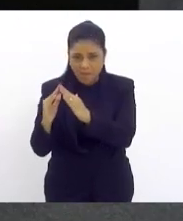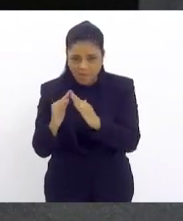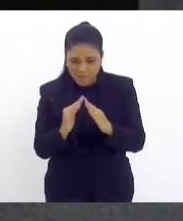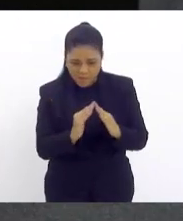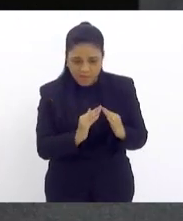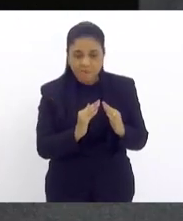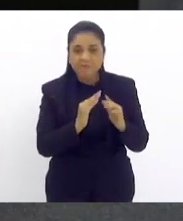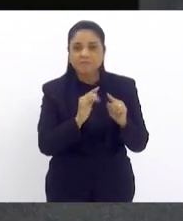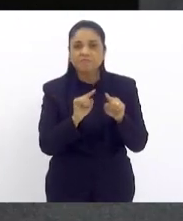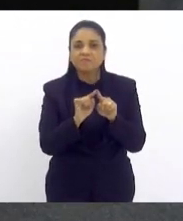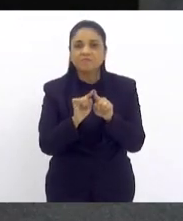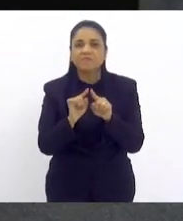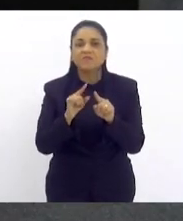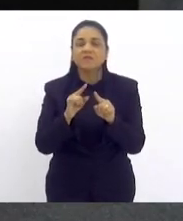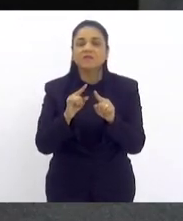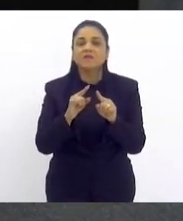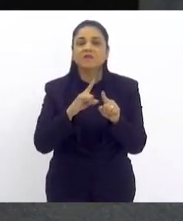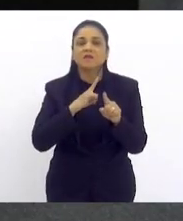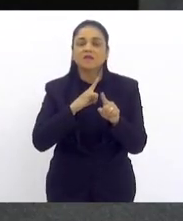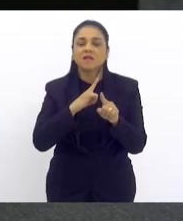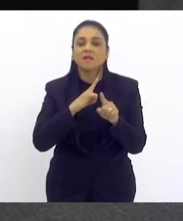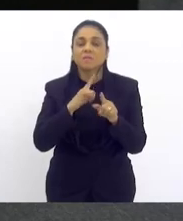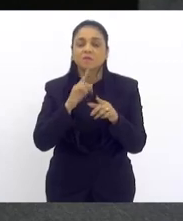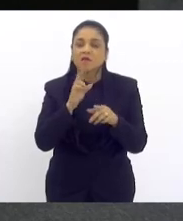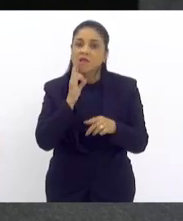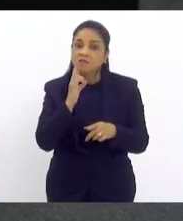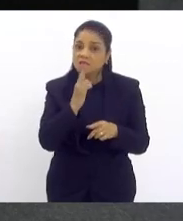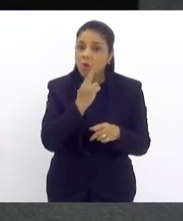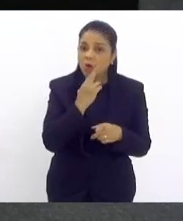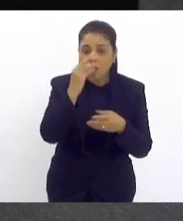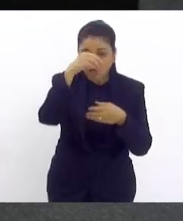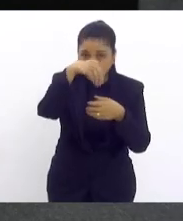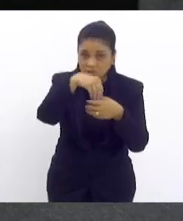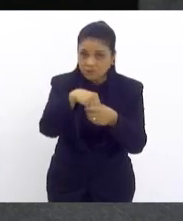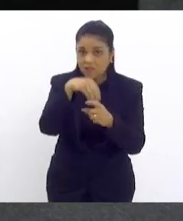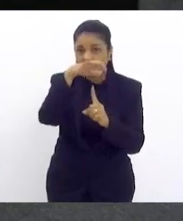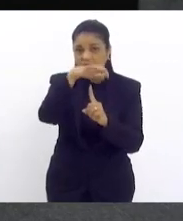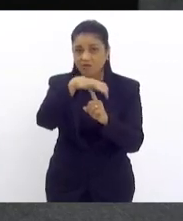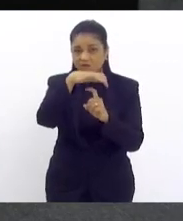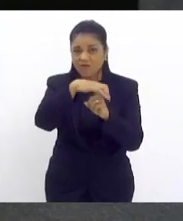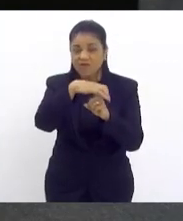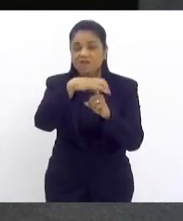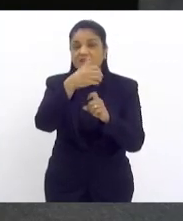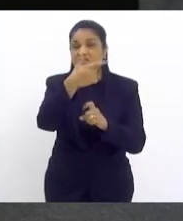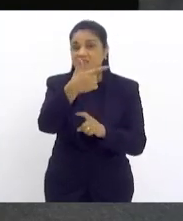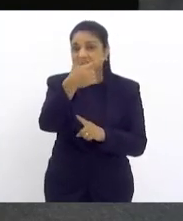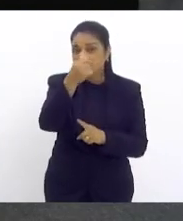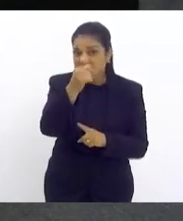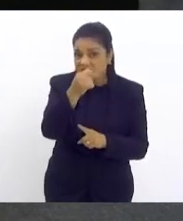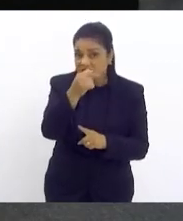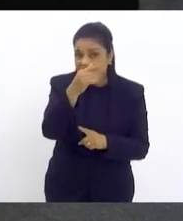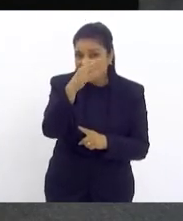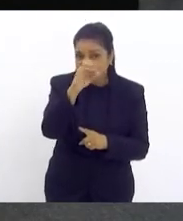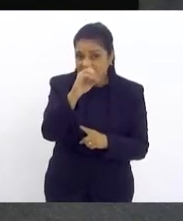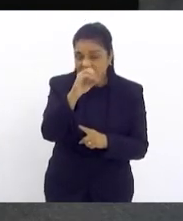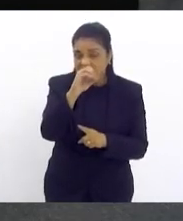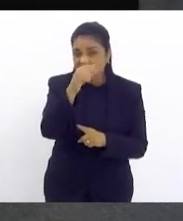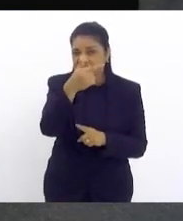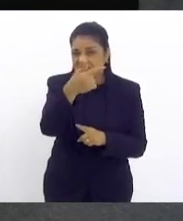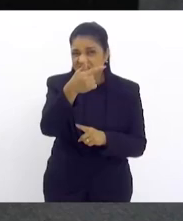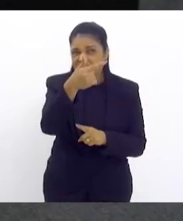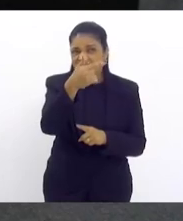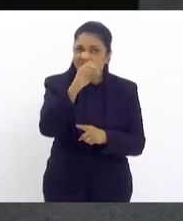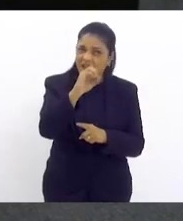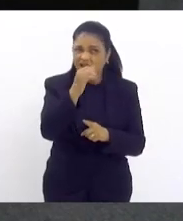vias, mas grandes restaurantes hoje, mas começaram ali há 70 anos atrás, historicamente. E eu não me